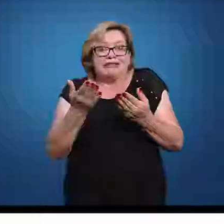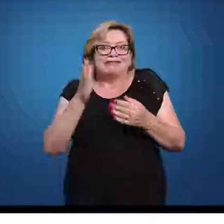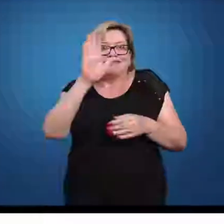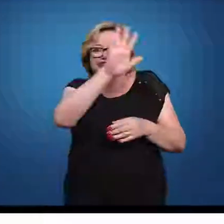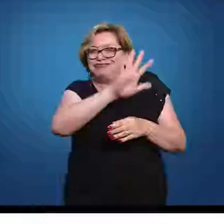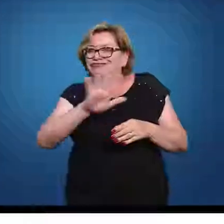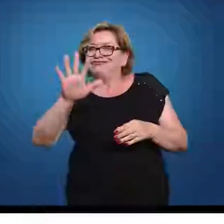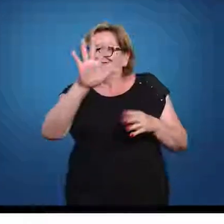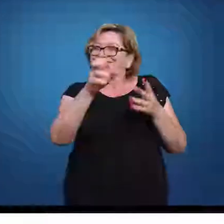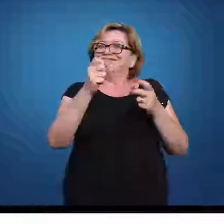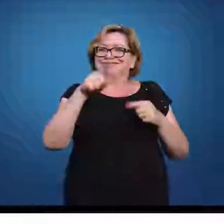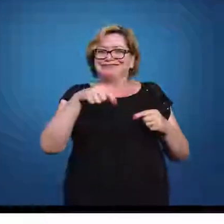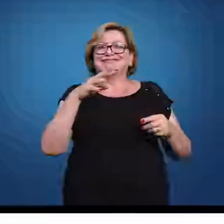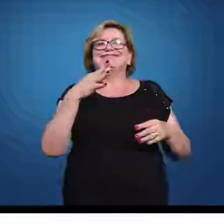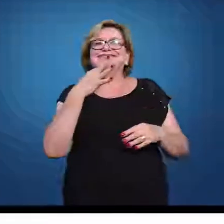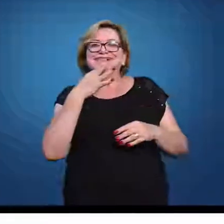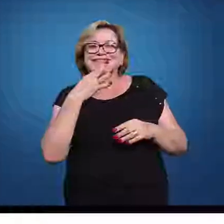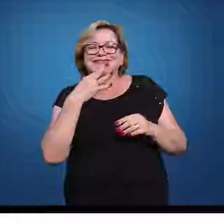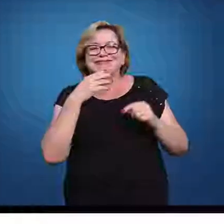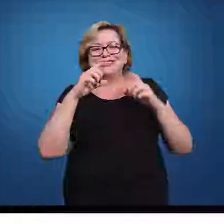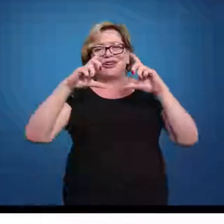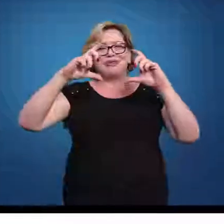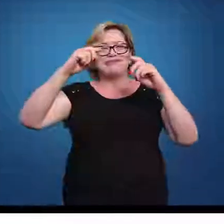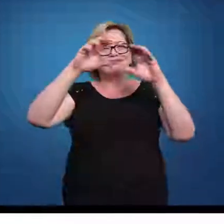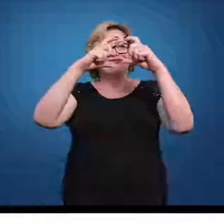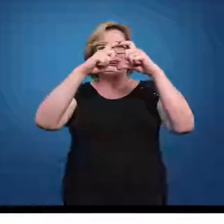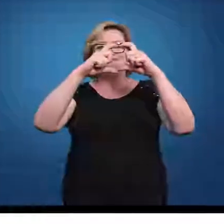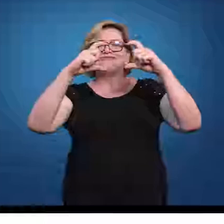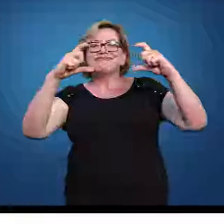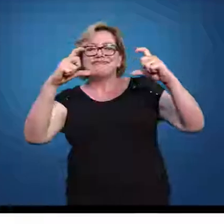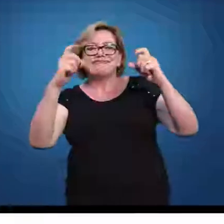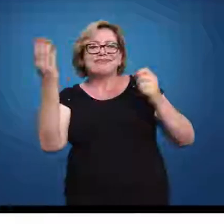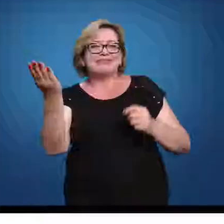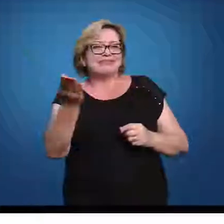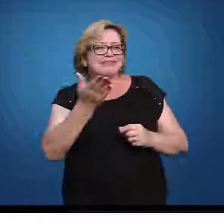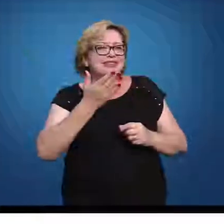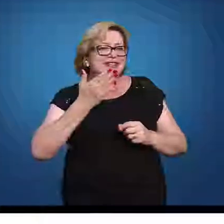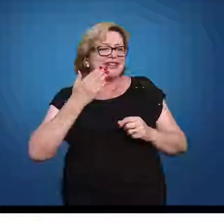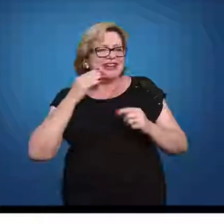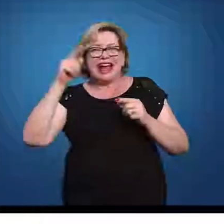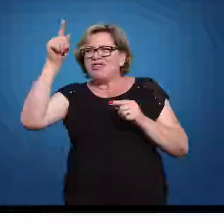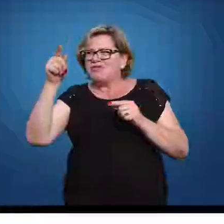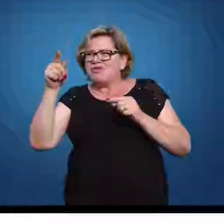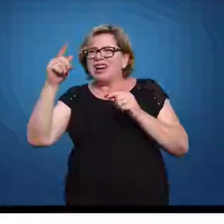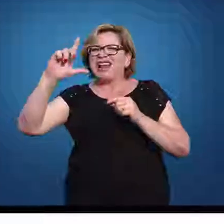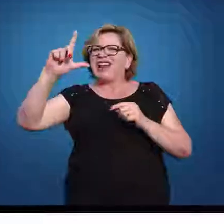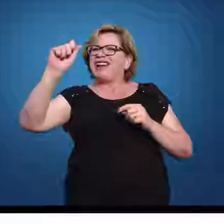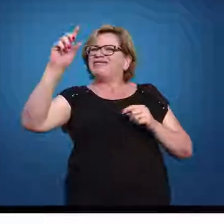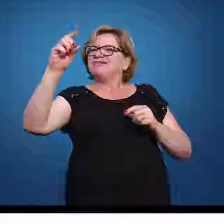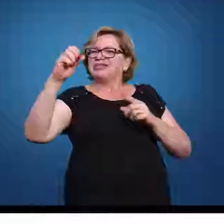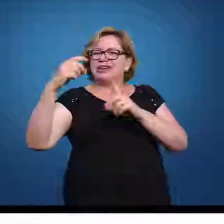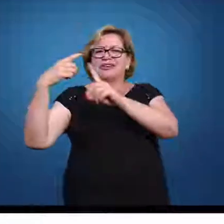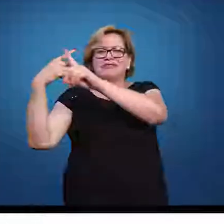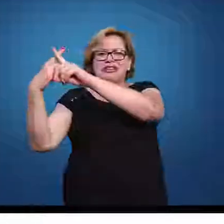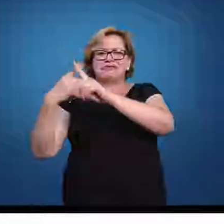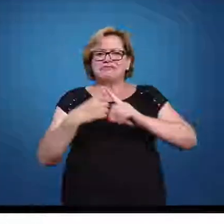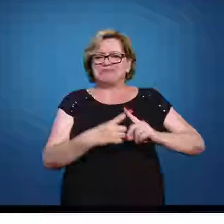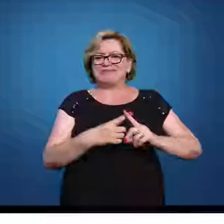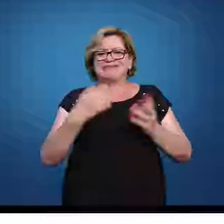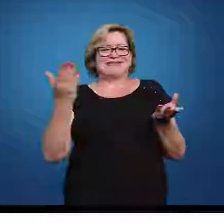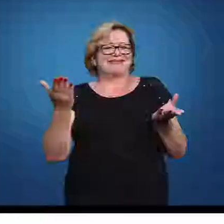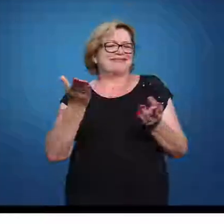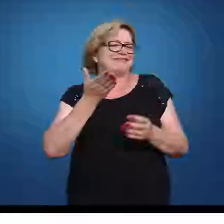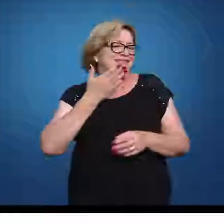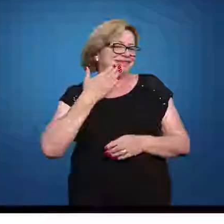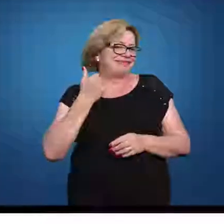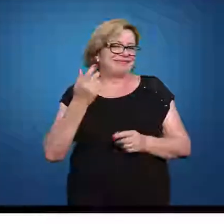mais conhecidas. Então, se você tiver um quadrado você sabe que se você souber o lado do quadrado basta multiplicar lado vezes lado e você